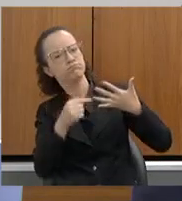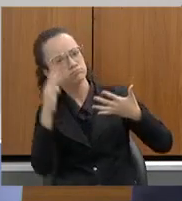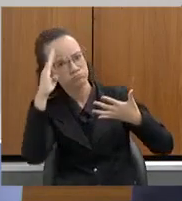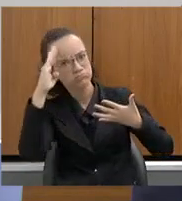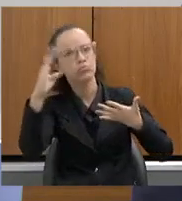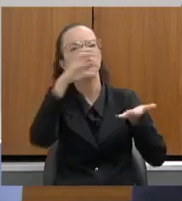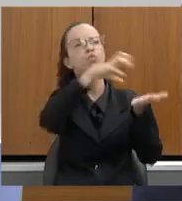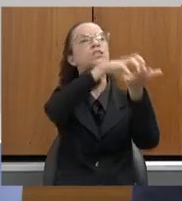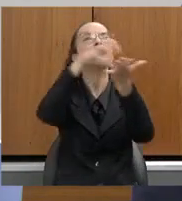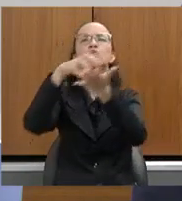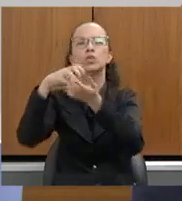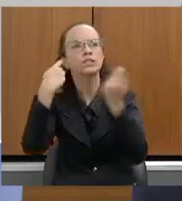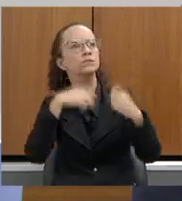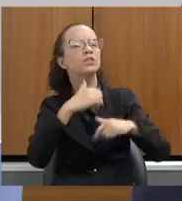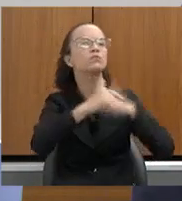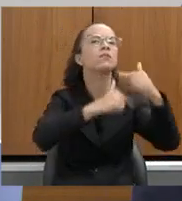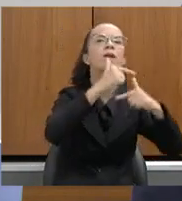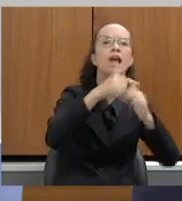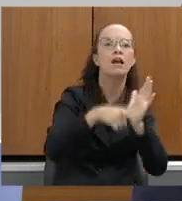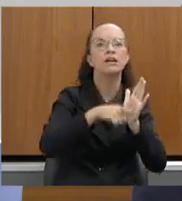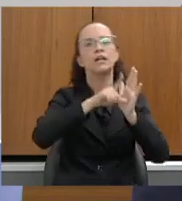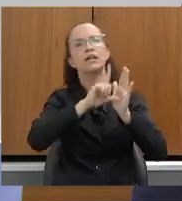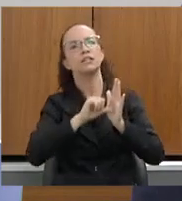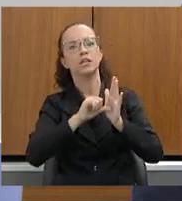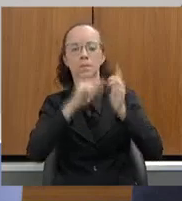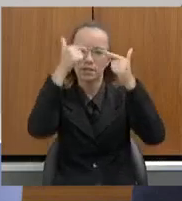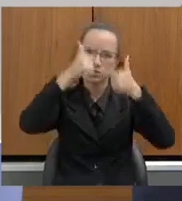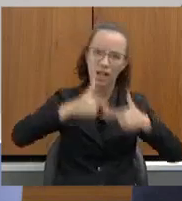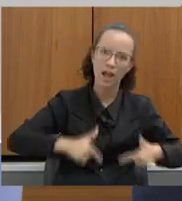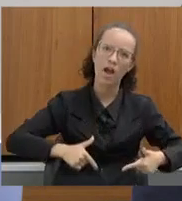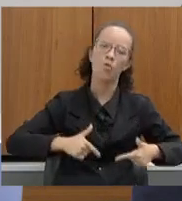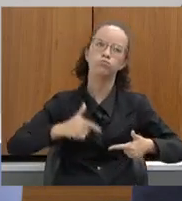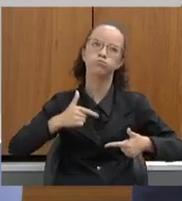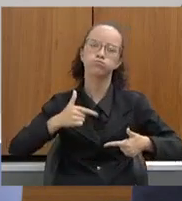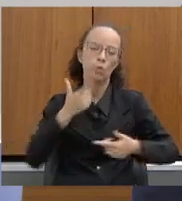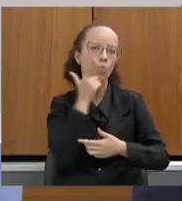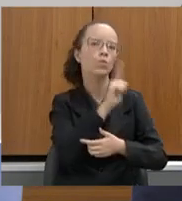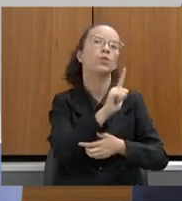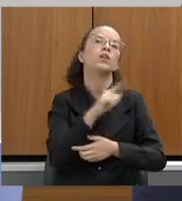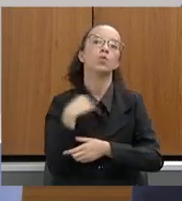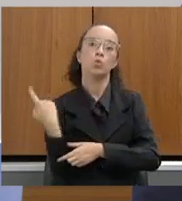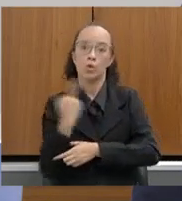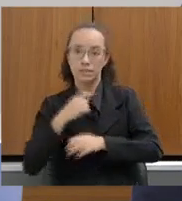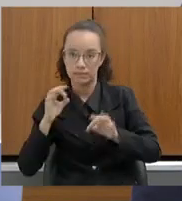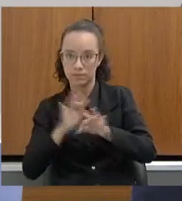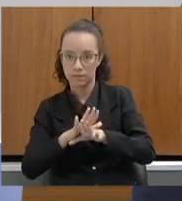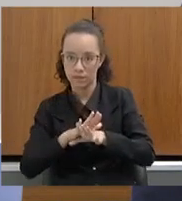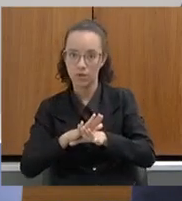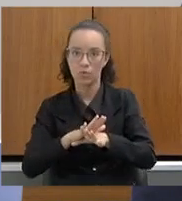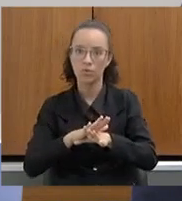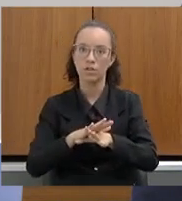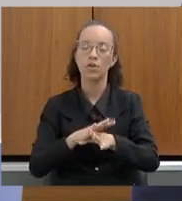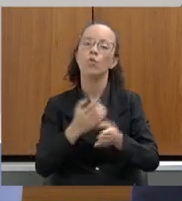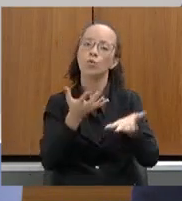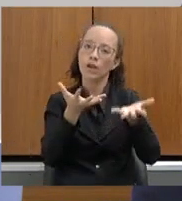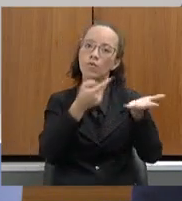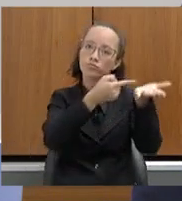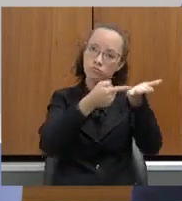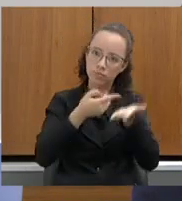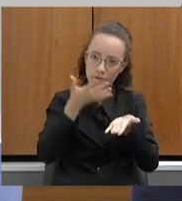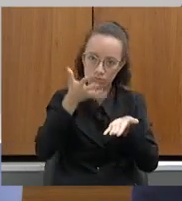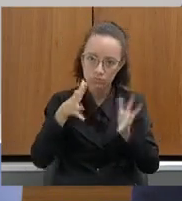setores que deverão ser trabalhados para que a neutralidade seja alcançada. Estamos finalizando, inclusive gostaria de convidar a todos